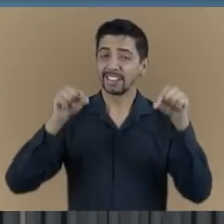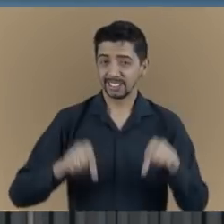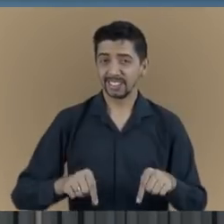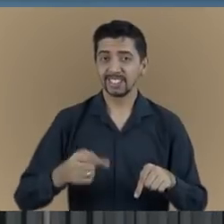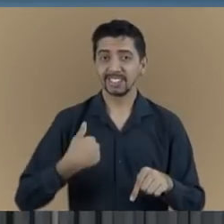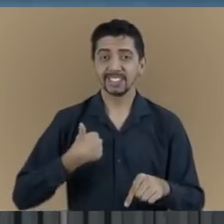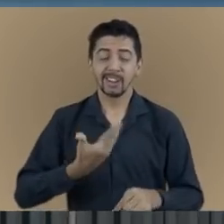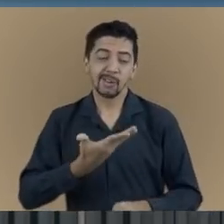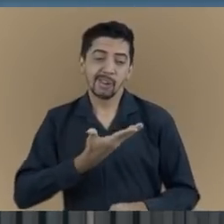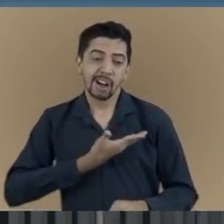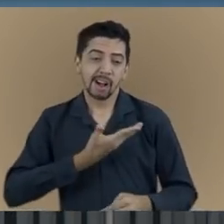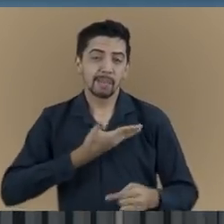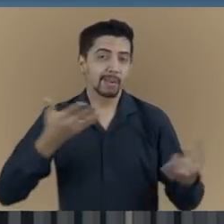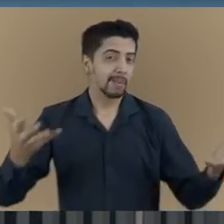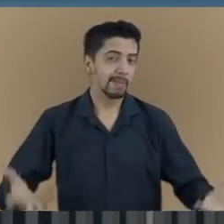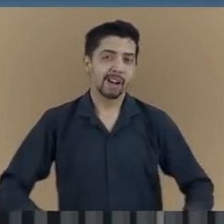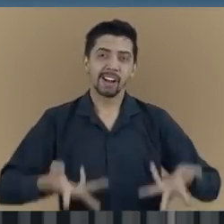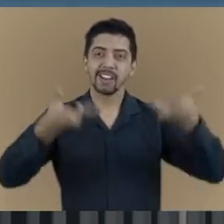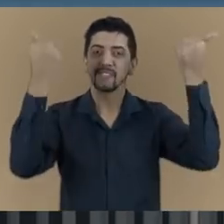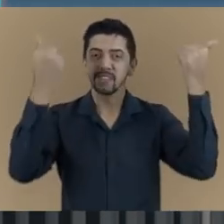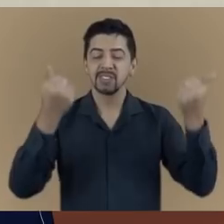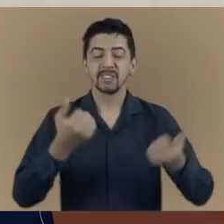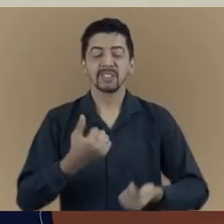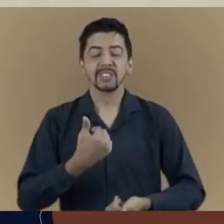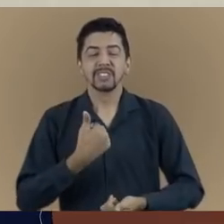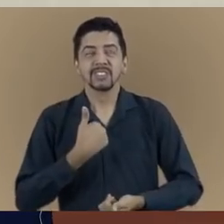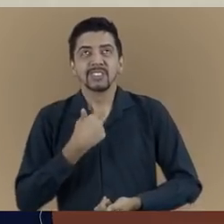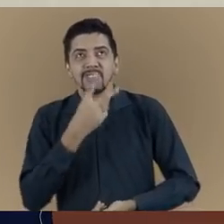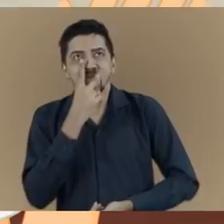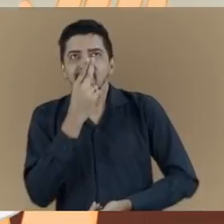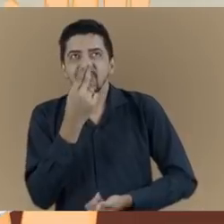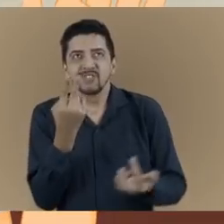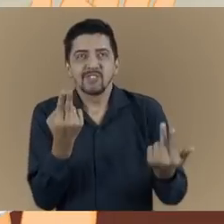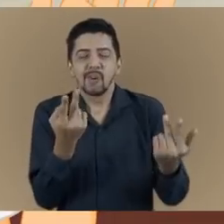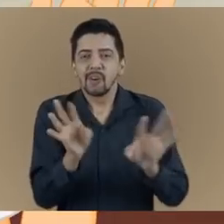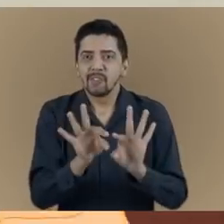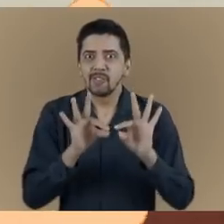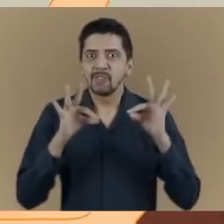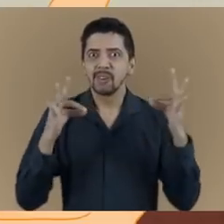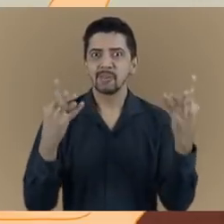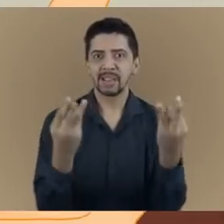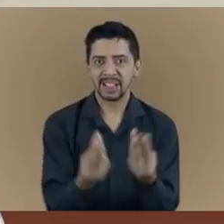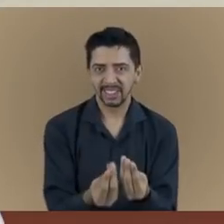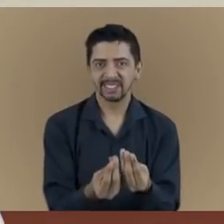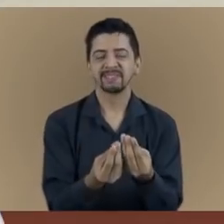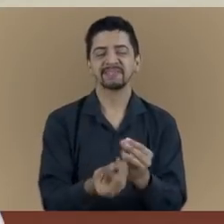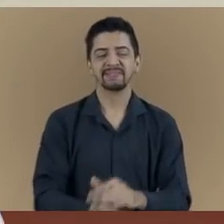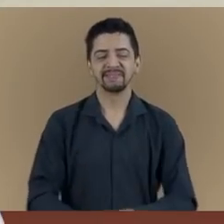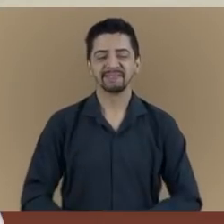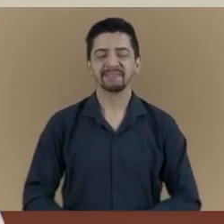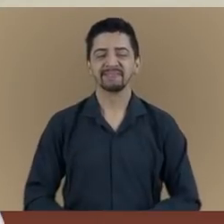Aqui eu fiz amigos maravilhosos que, pra mim, são a minha família.